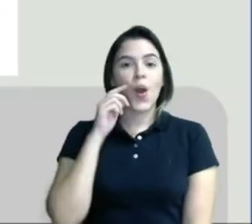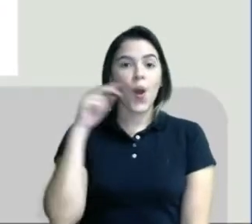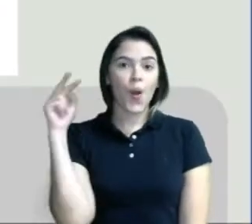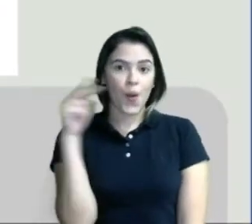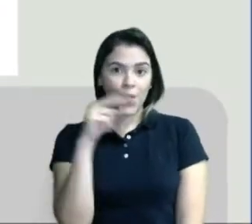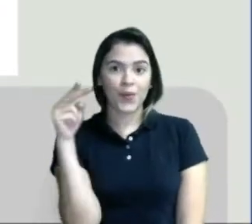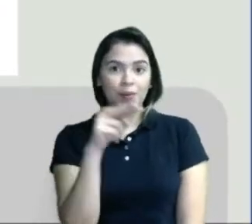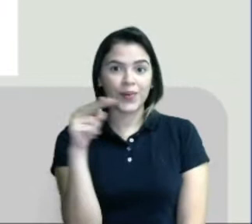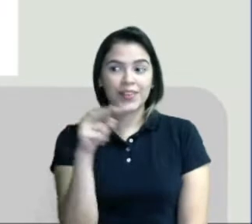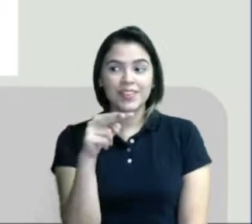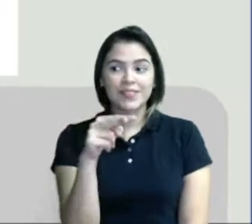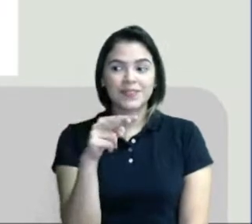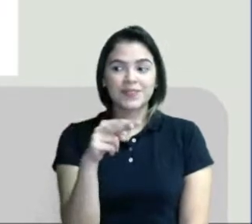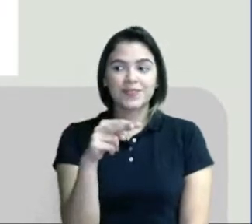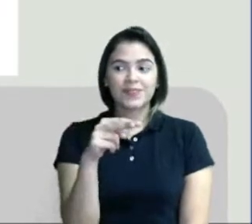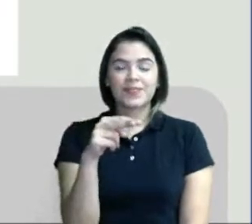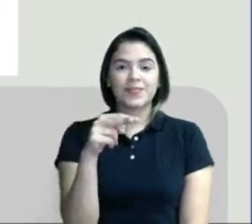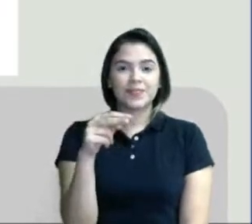calendário aqui.